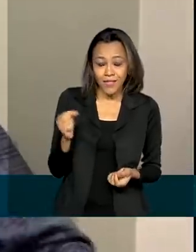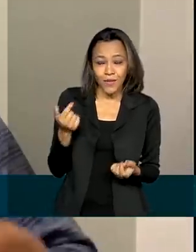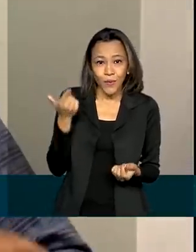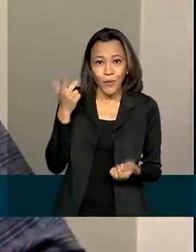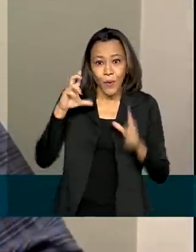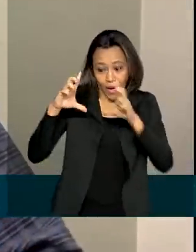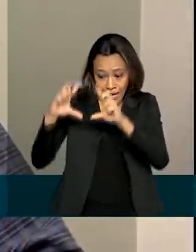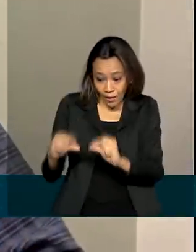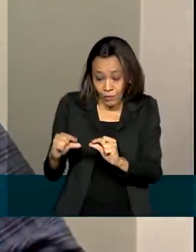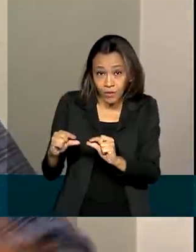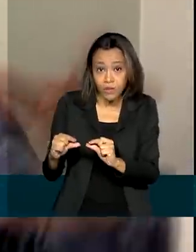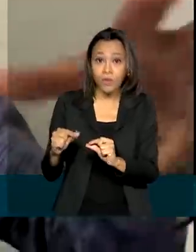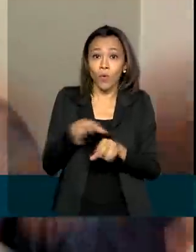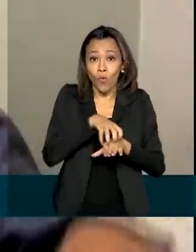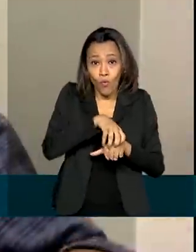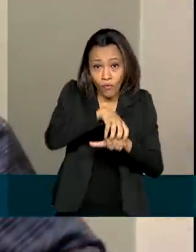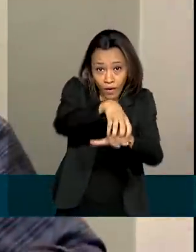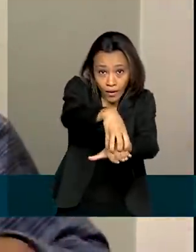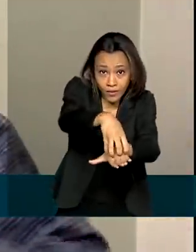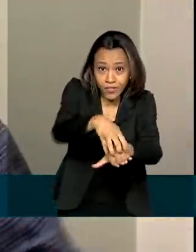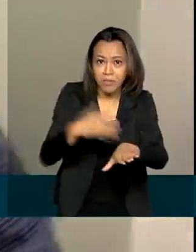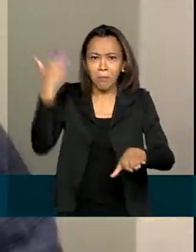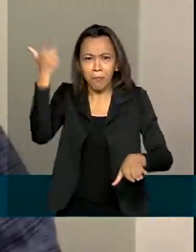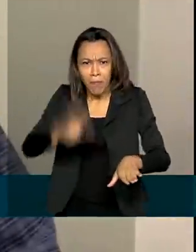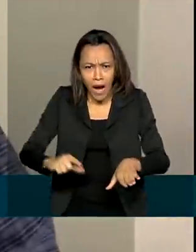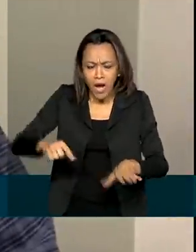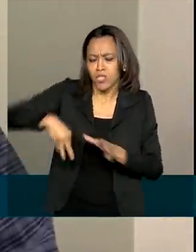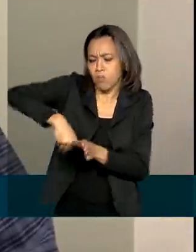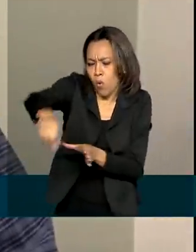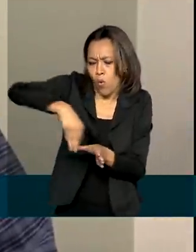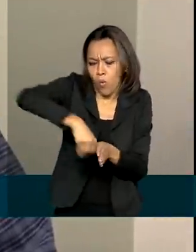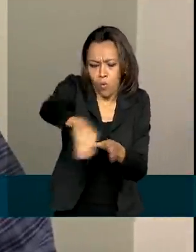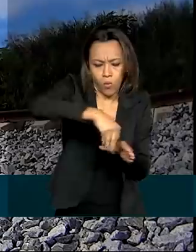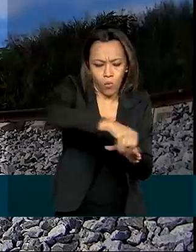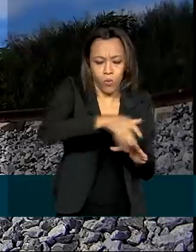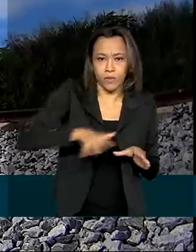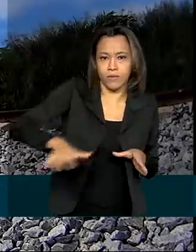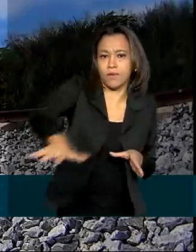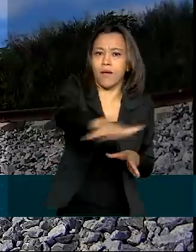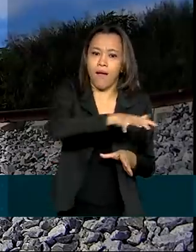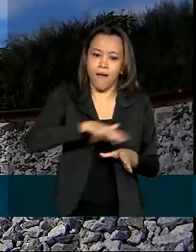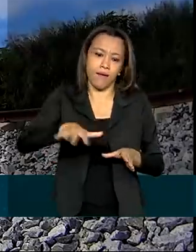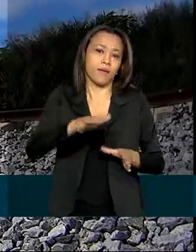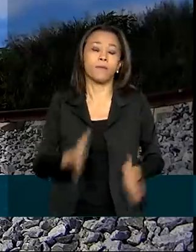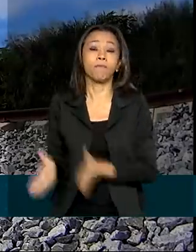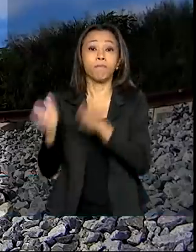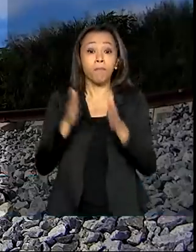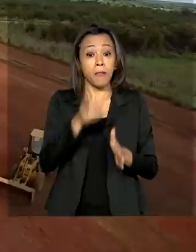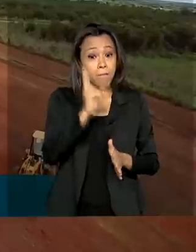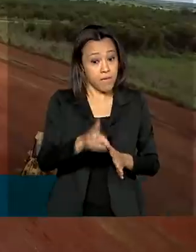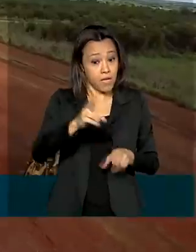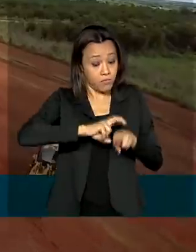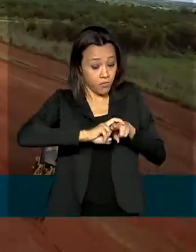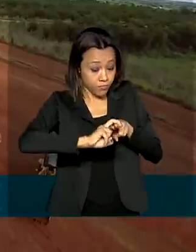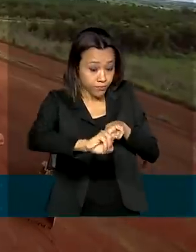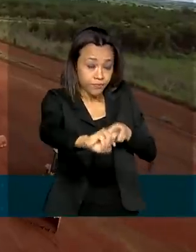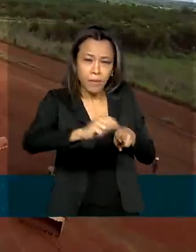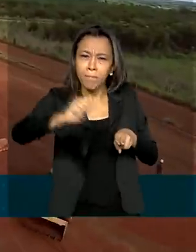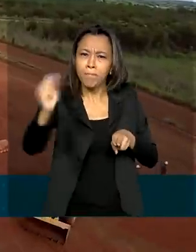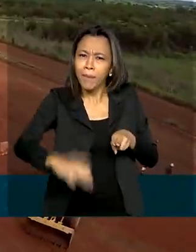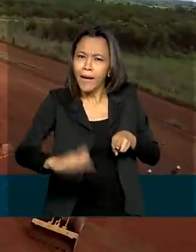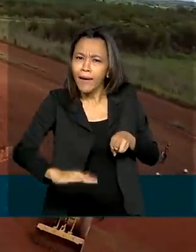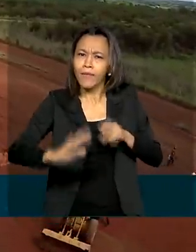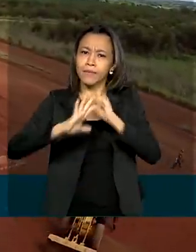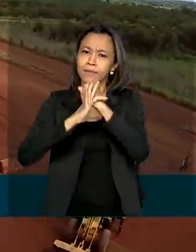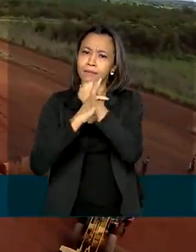do custo do frete e mais produção na nossa agropecuária. Mesmo sendo um transporte barato, seguro